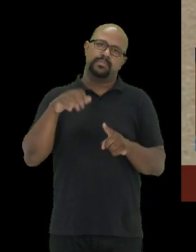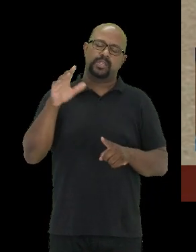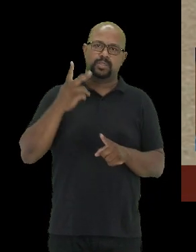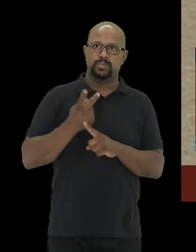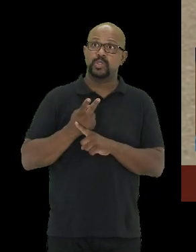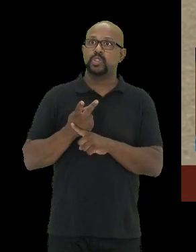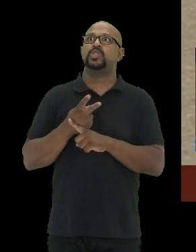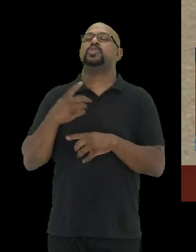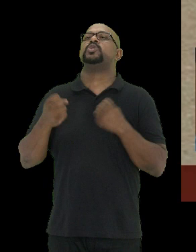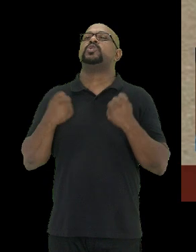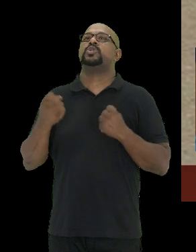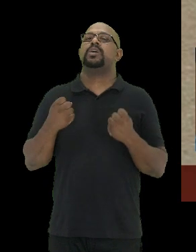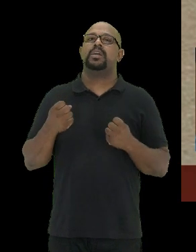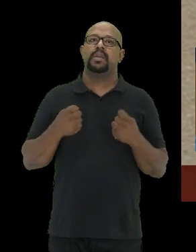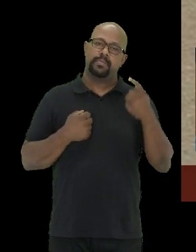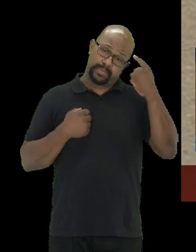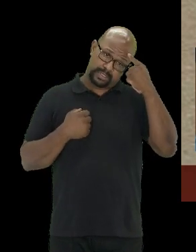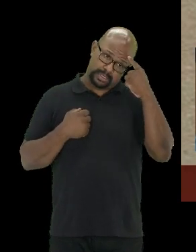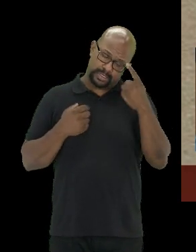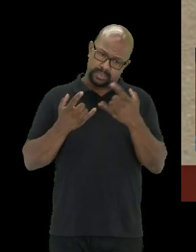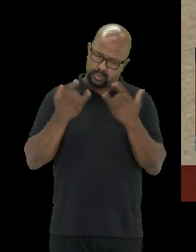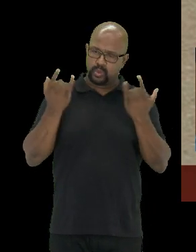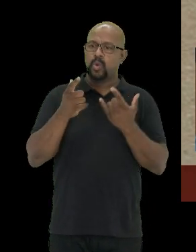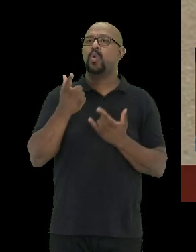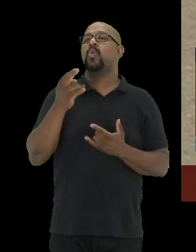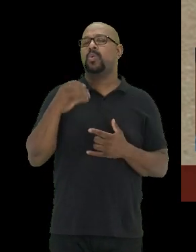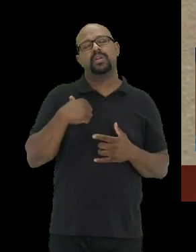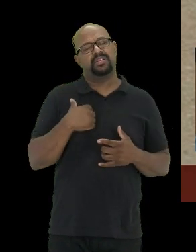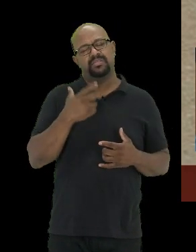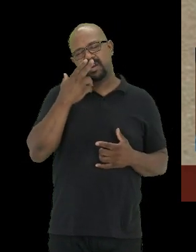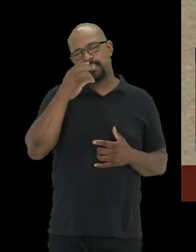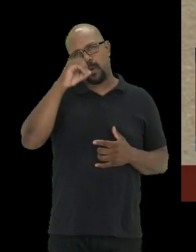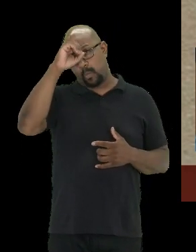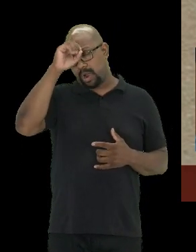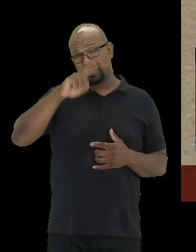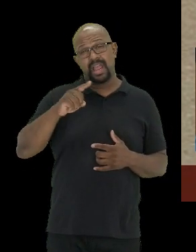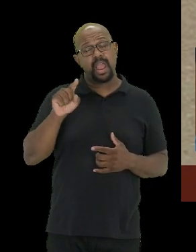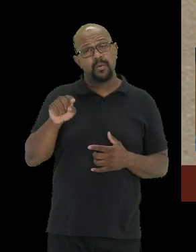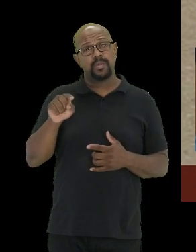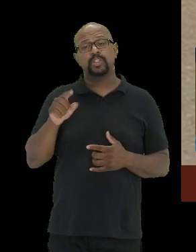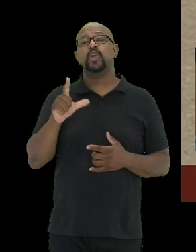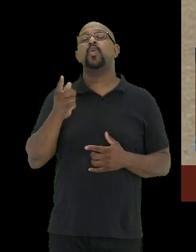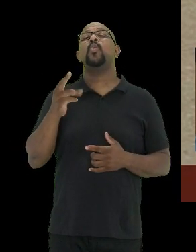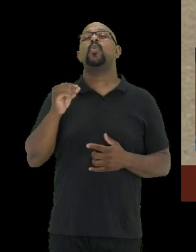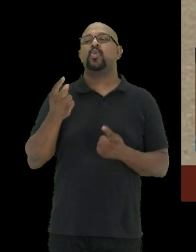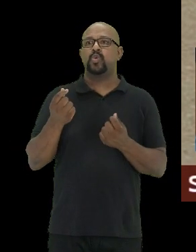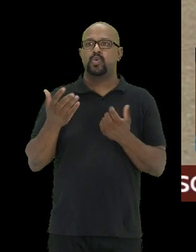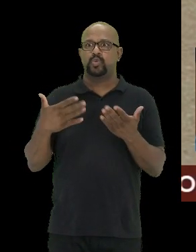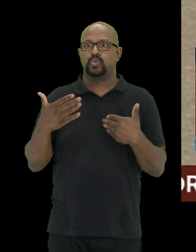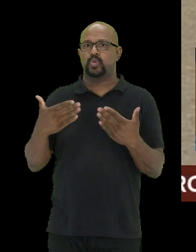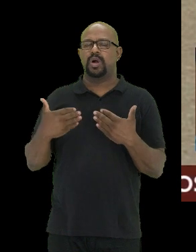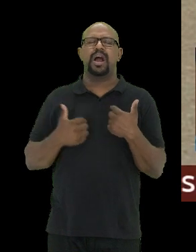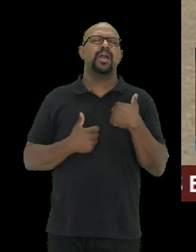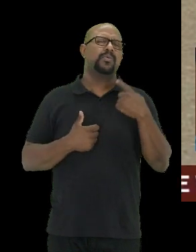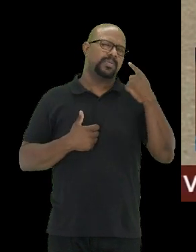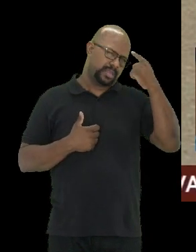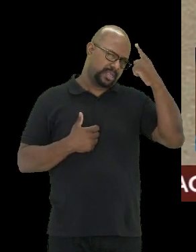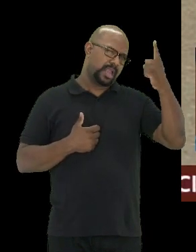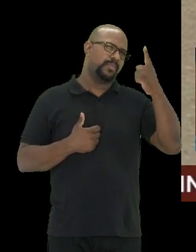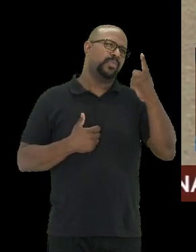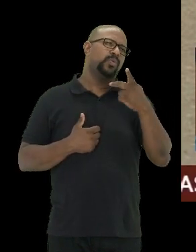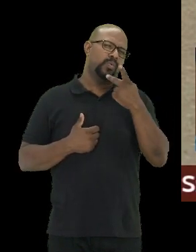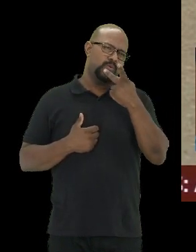correndo, e pensando no mundo, porque nós não vamos ser inocentes aqui. É uma questão de lucro. E aí eu lembro o